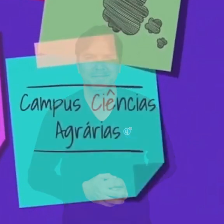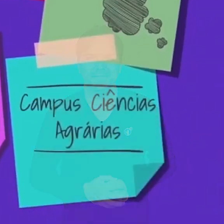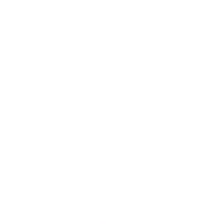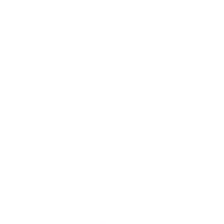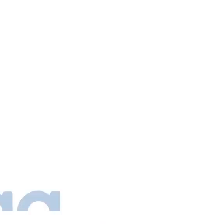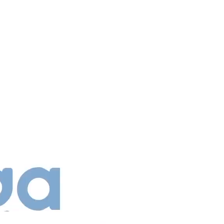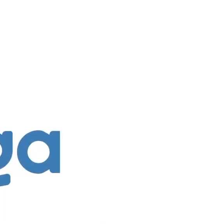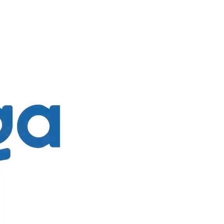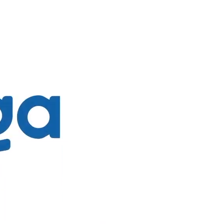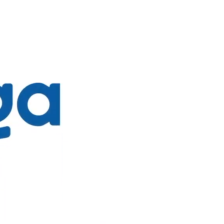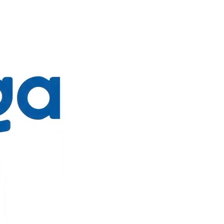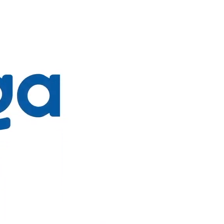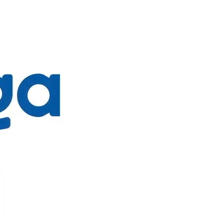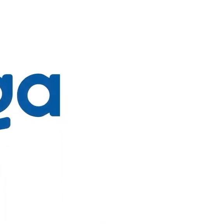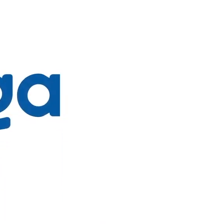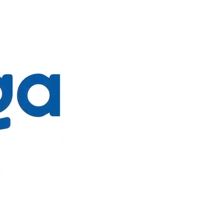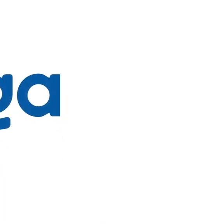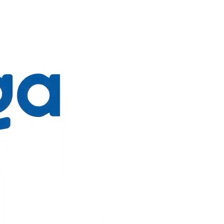a próxima!